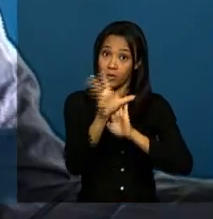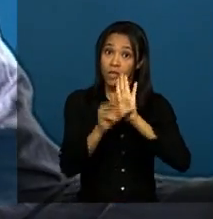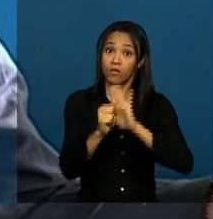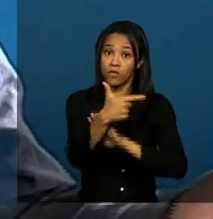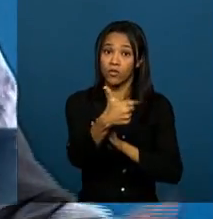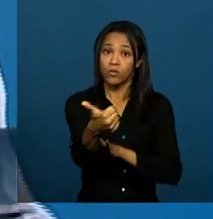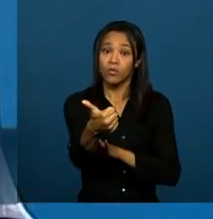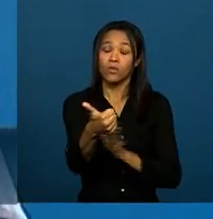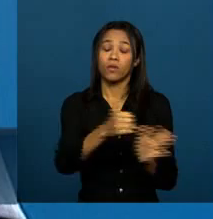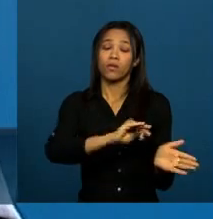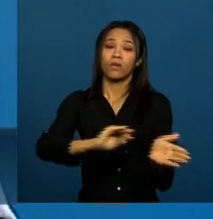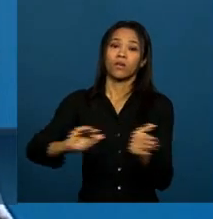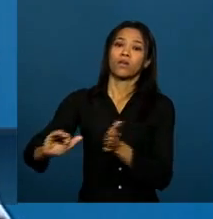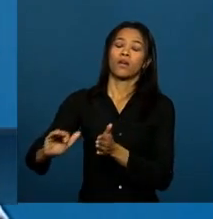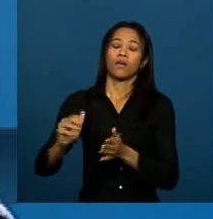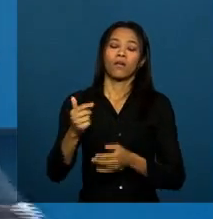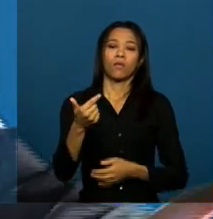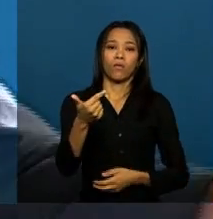caso dos direitos,